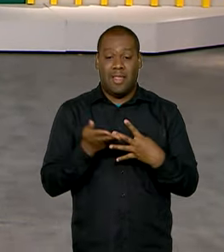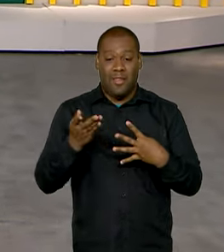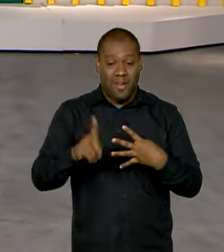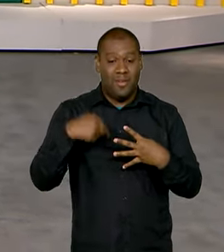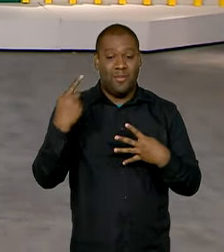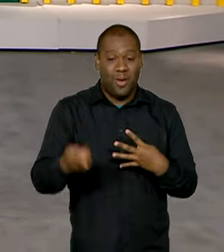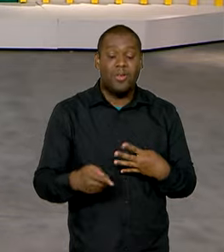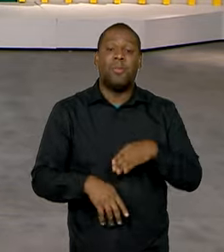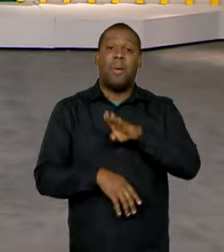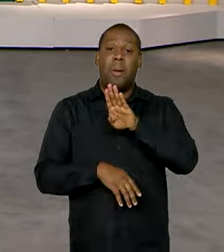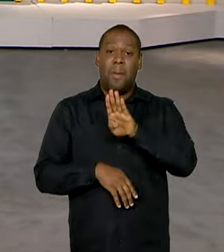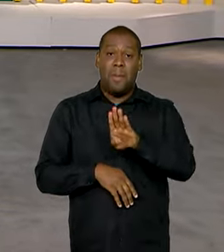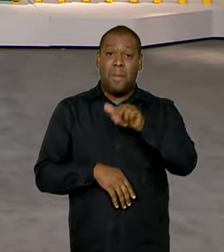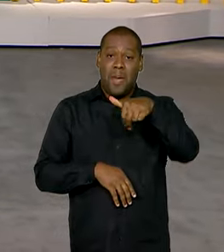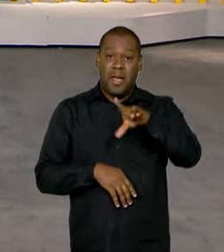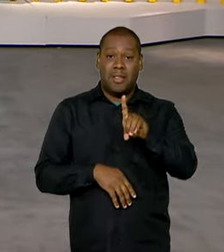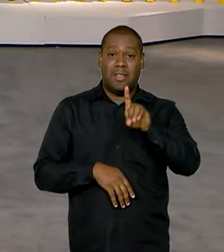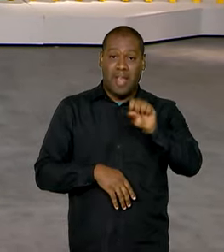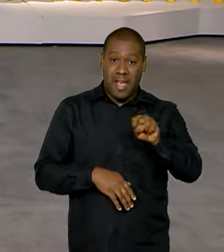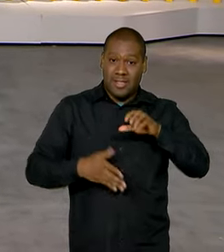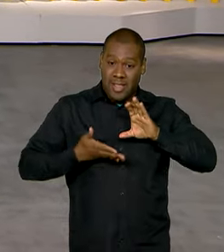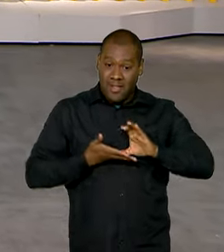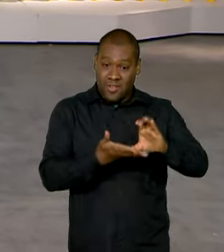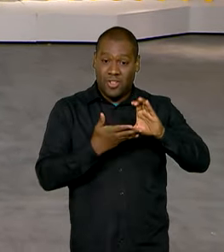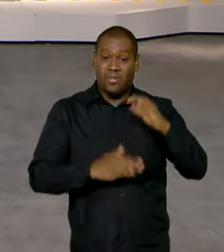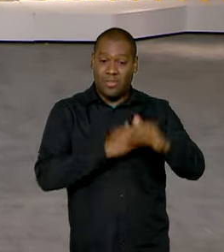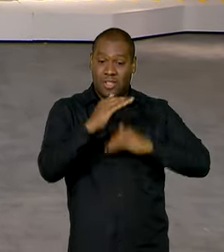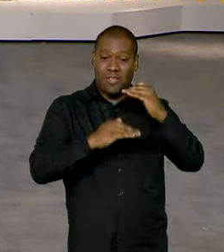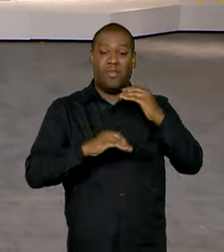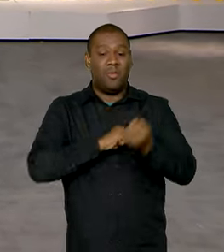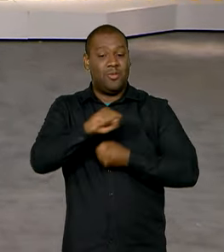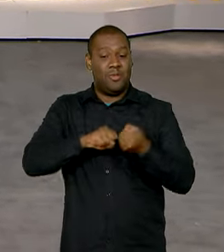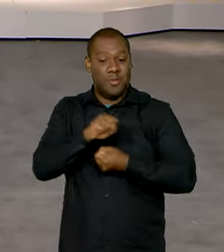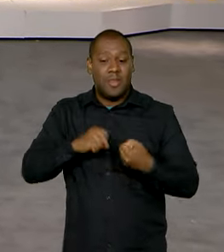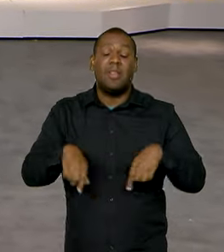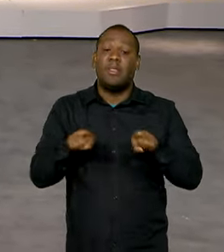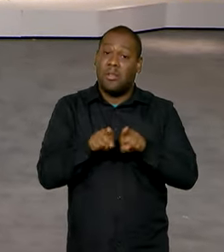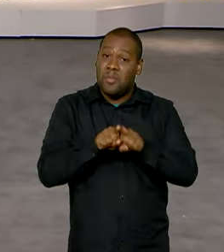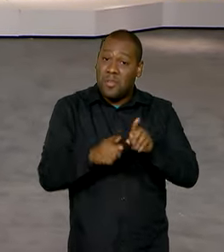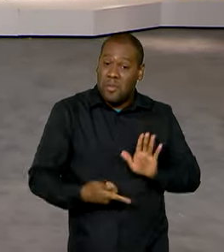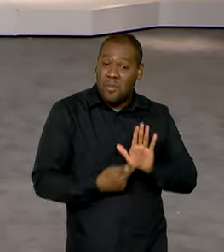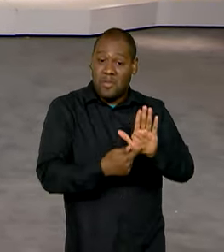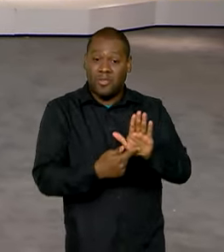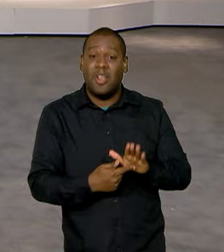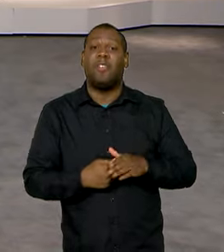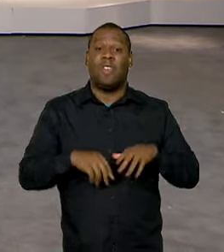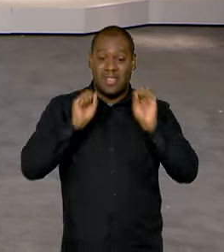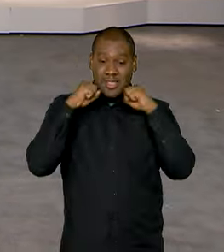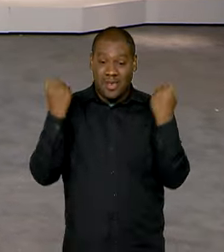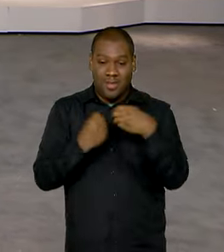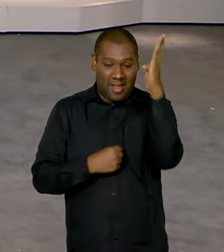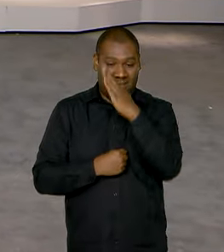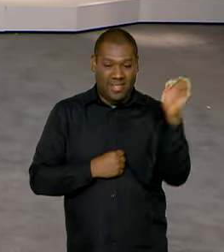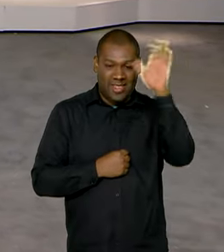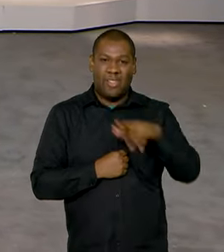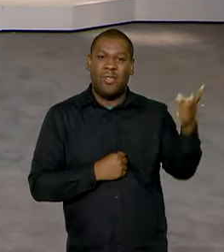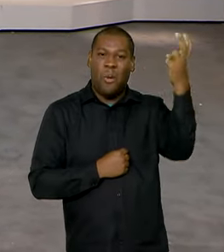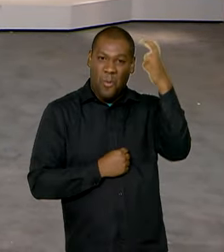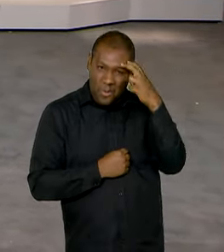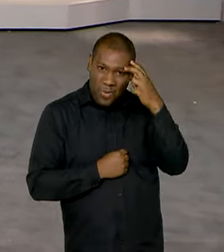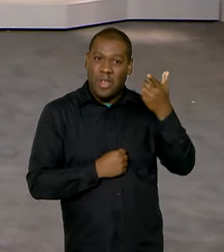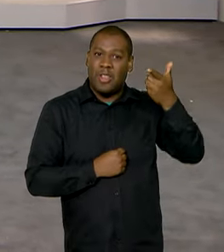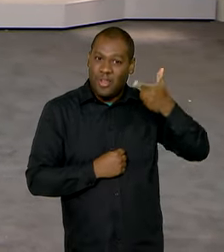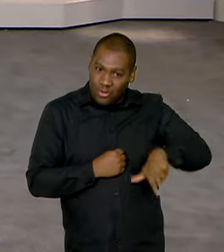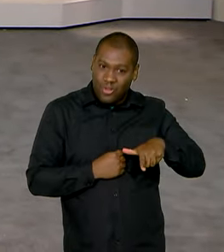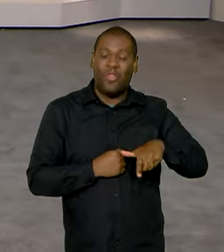investir em desenvolvimento sustentável no Brasil. E você também vai ver. Conferência Nacional de Cultura é retomada depois